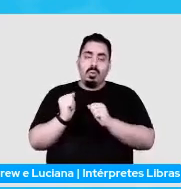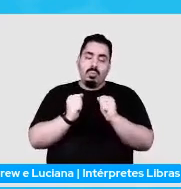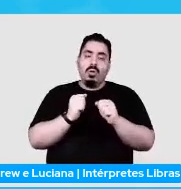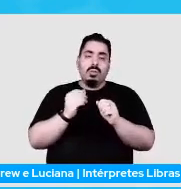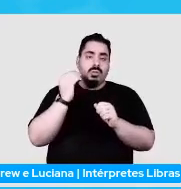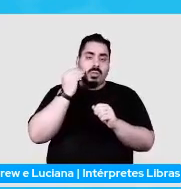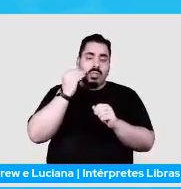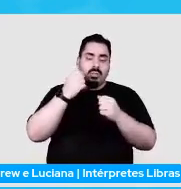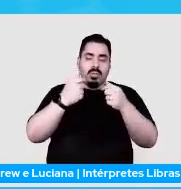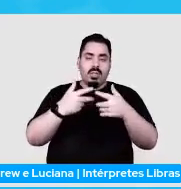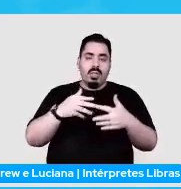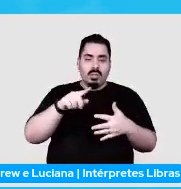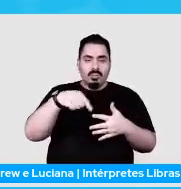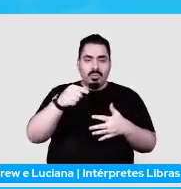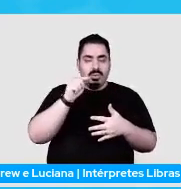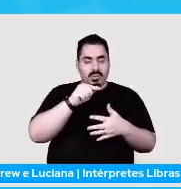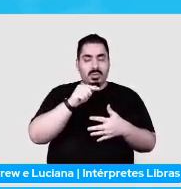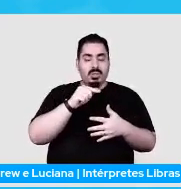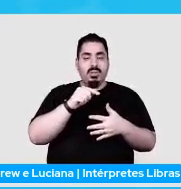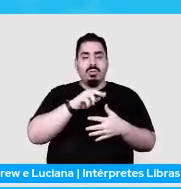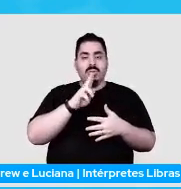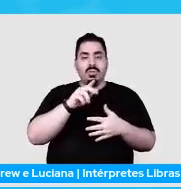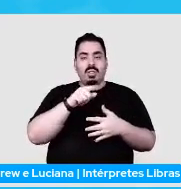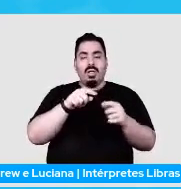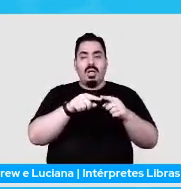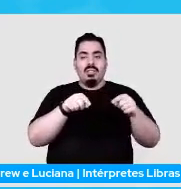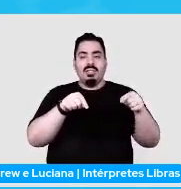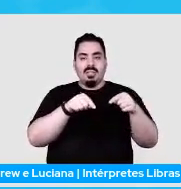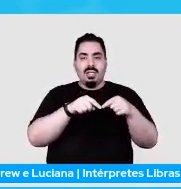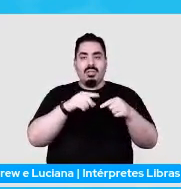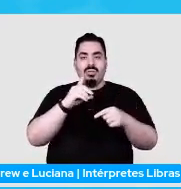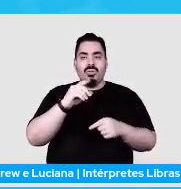do Discord também se vocês quiserem